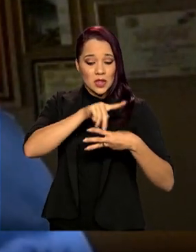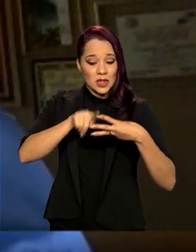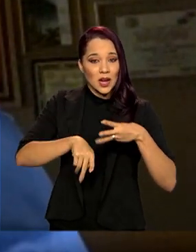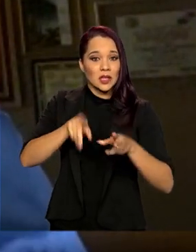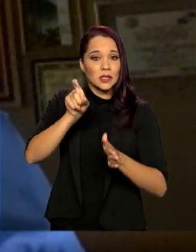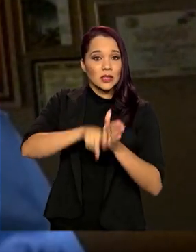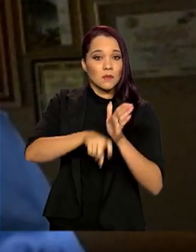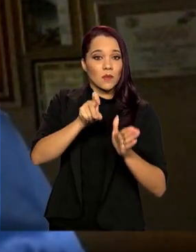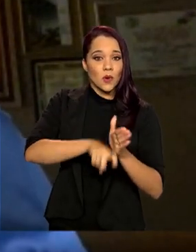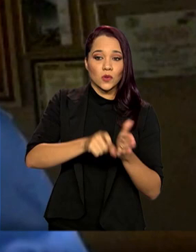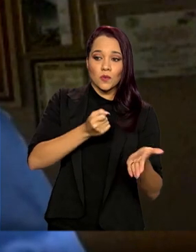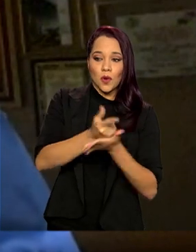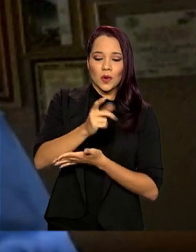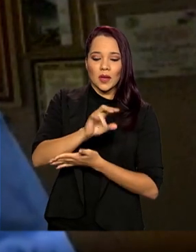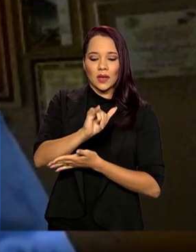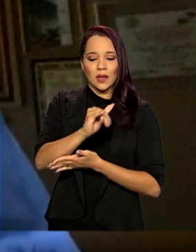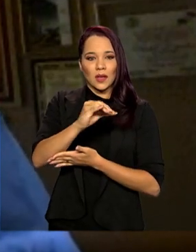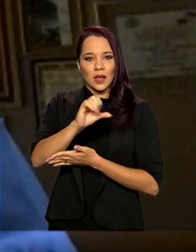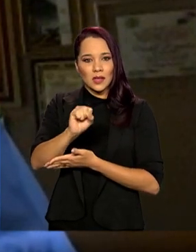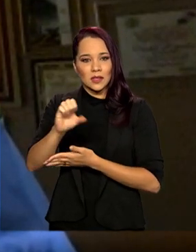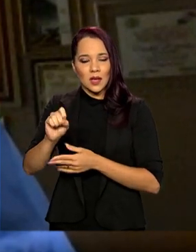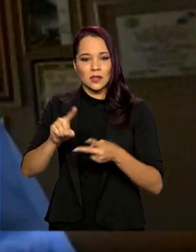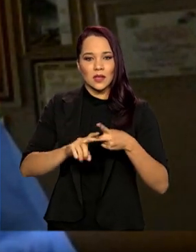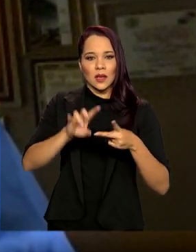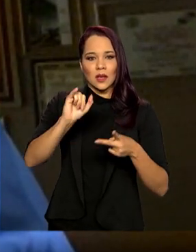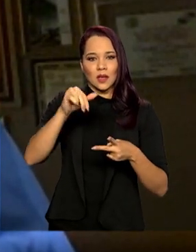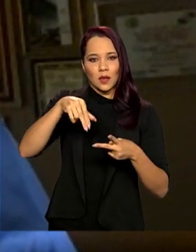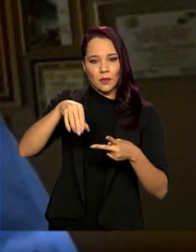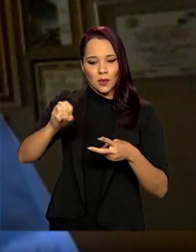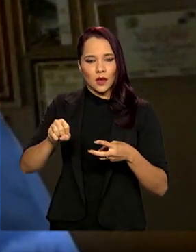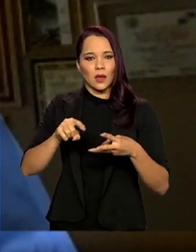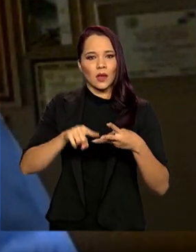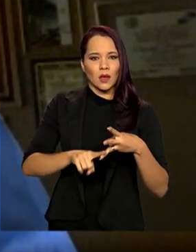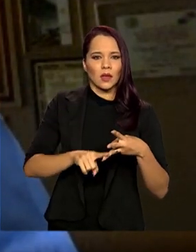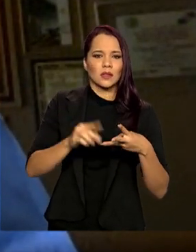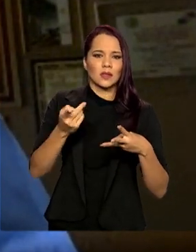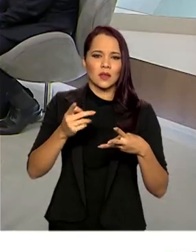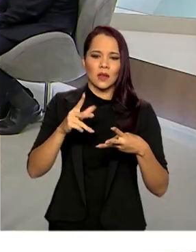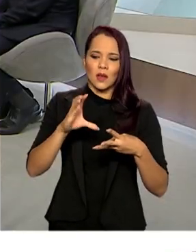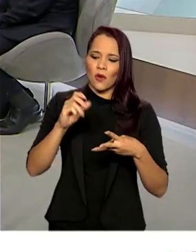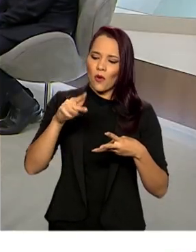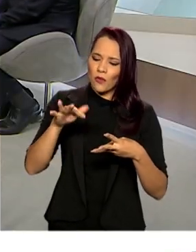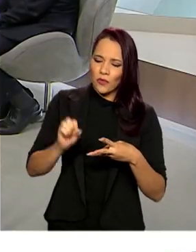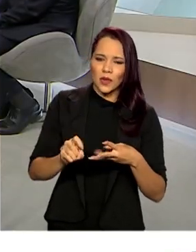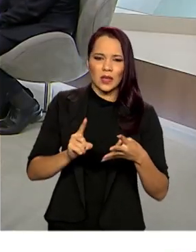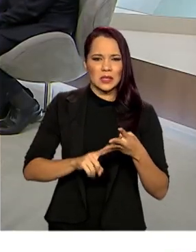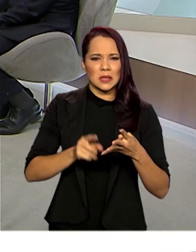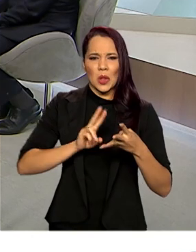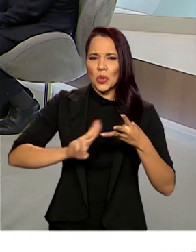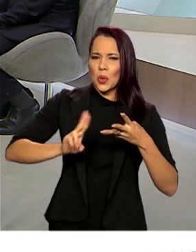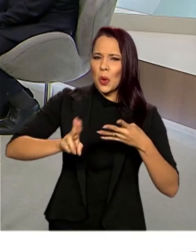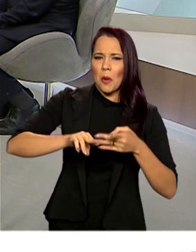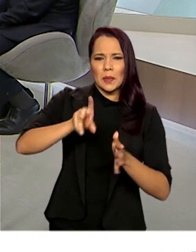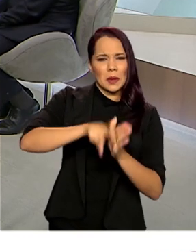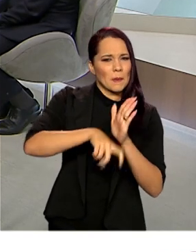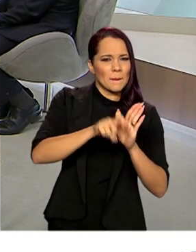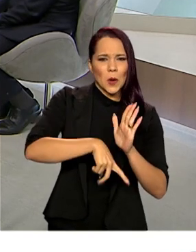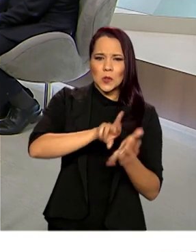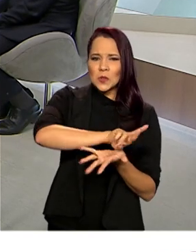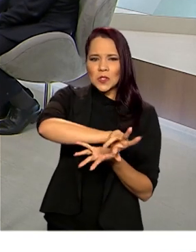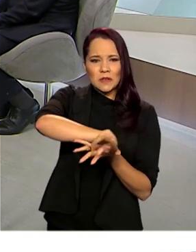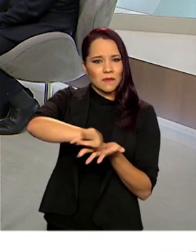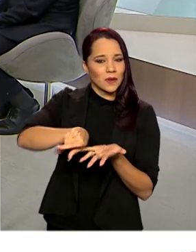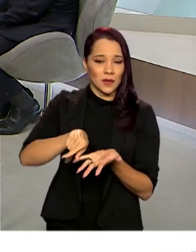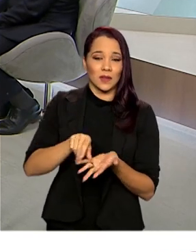base de consumo. O ISS, o ICMS, o IPI, o PIS, o FINS, a CID, o Salário de Cação, o IOF